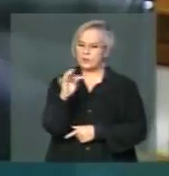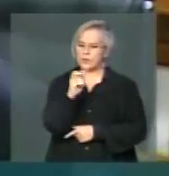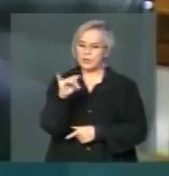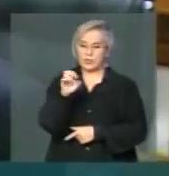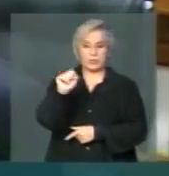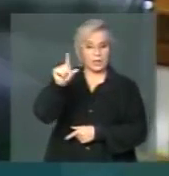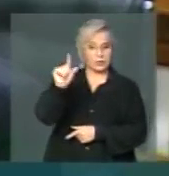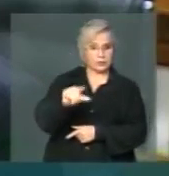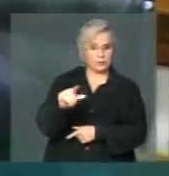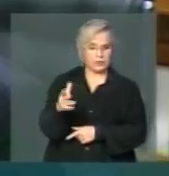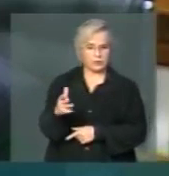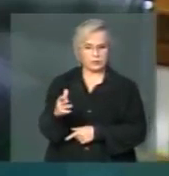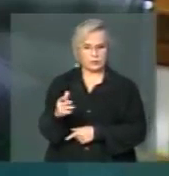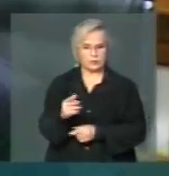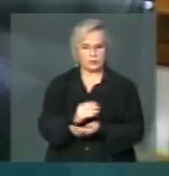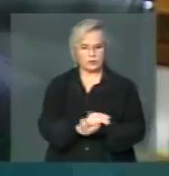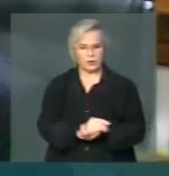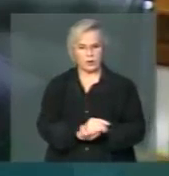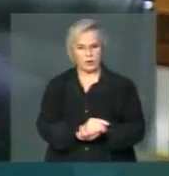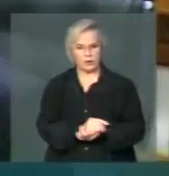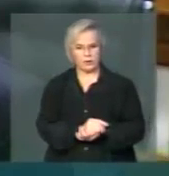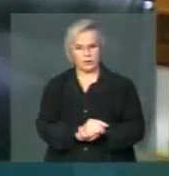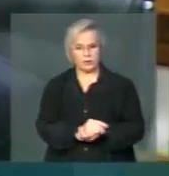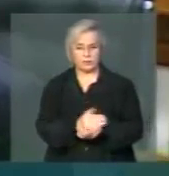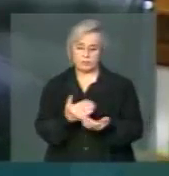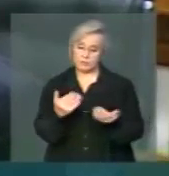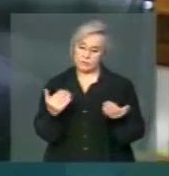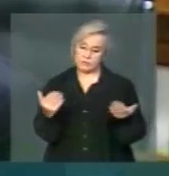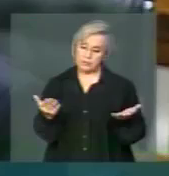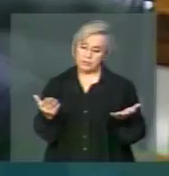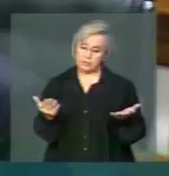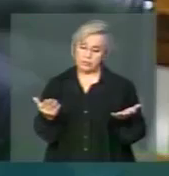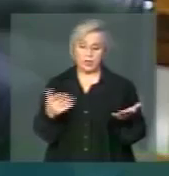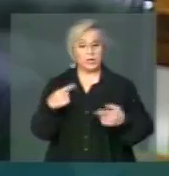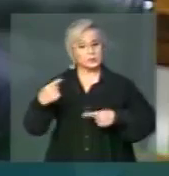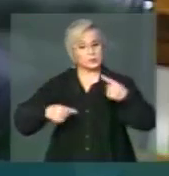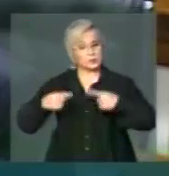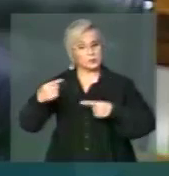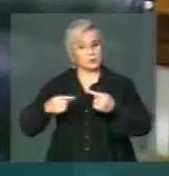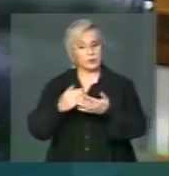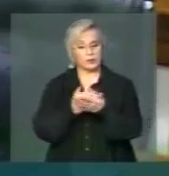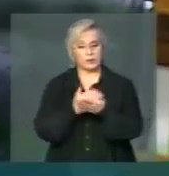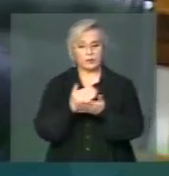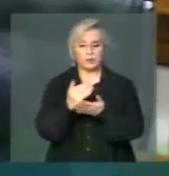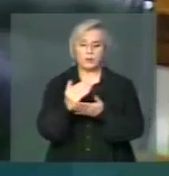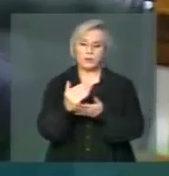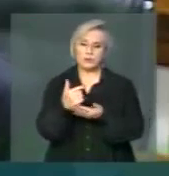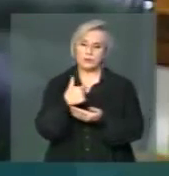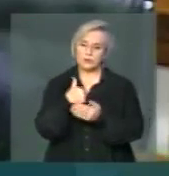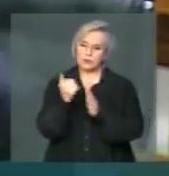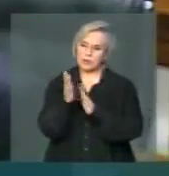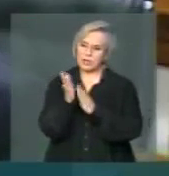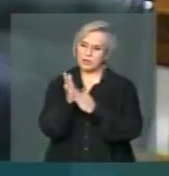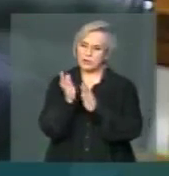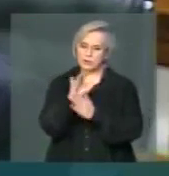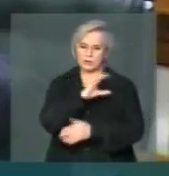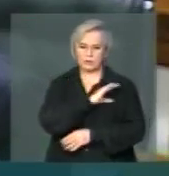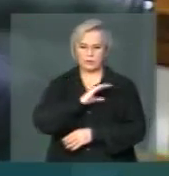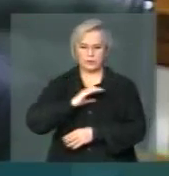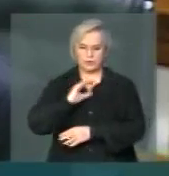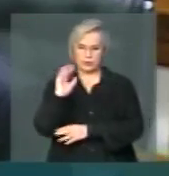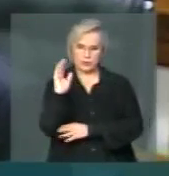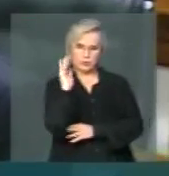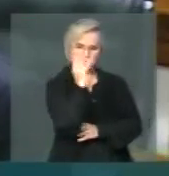facultativo do que obrigatório? E, diante disso, a discussão começou e eu quero parabenizar aqui a Comissão do Meio Ambiente